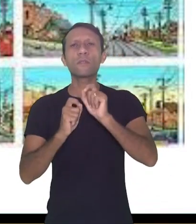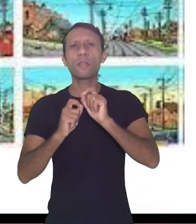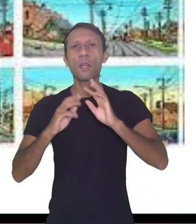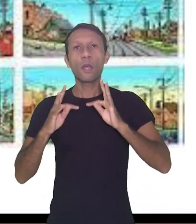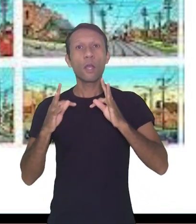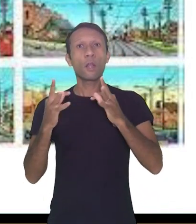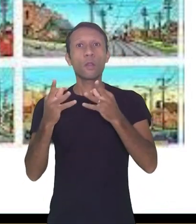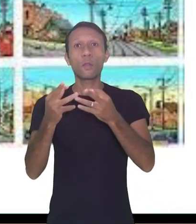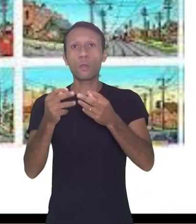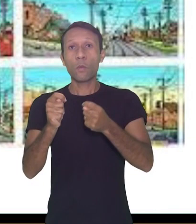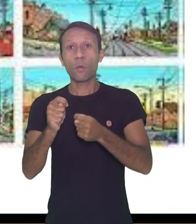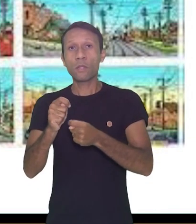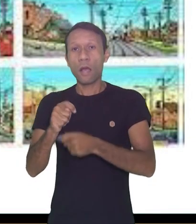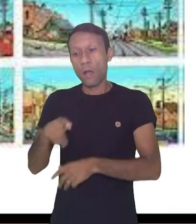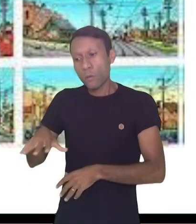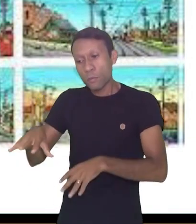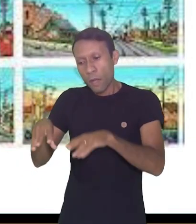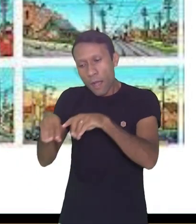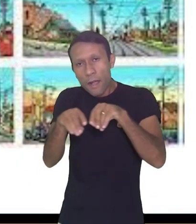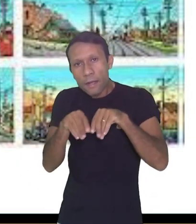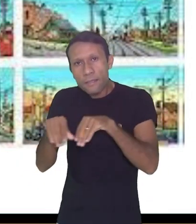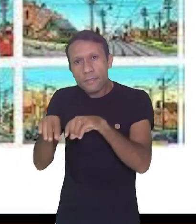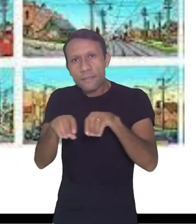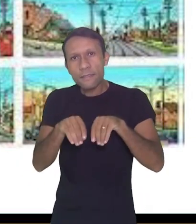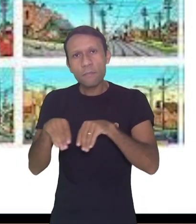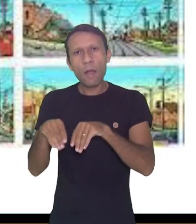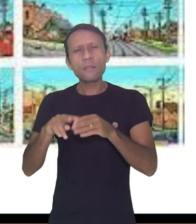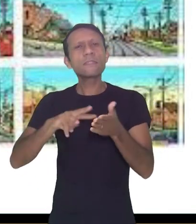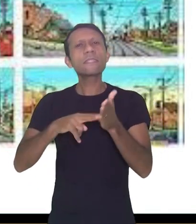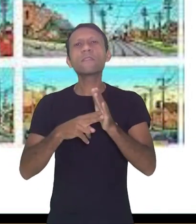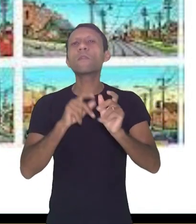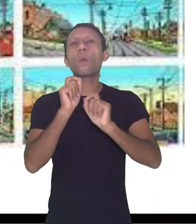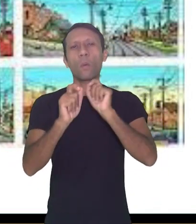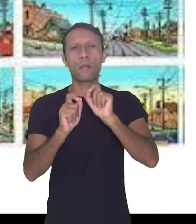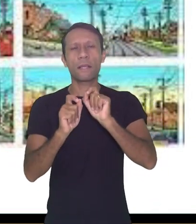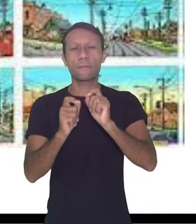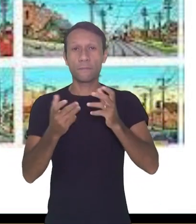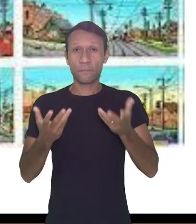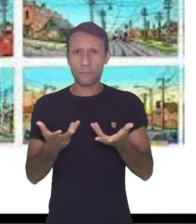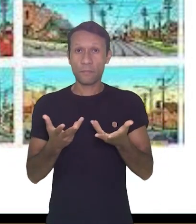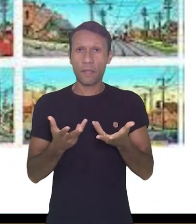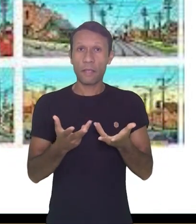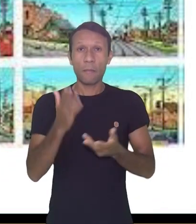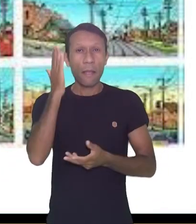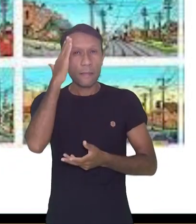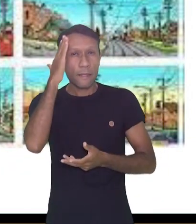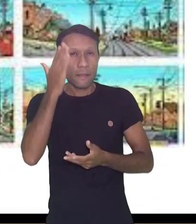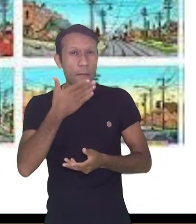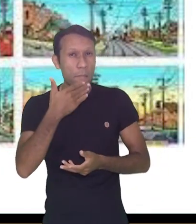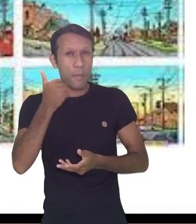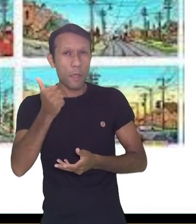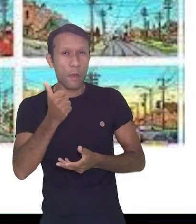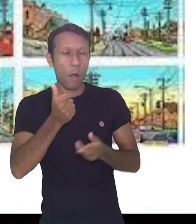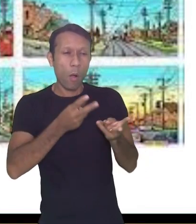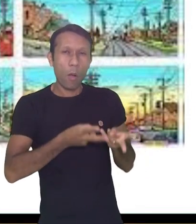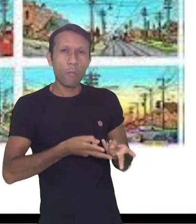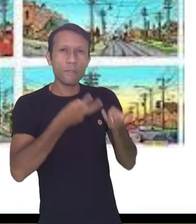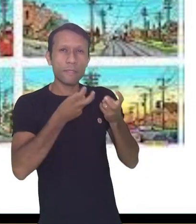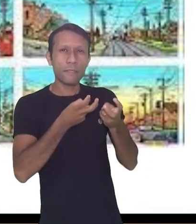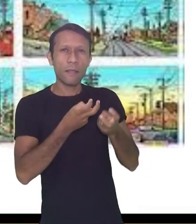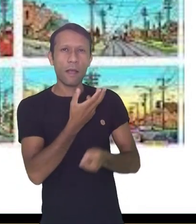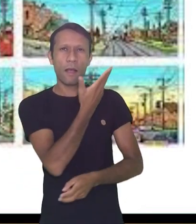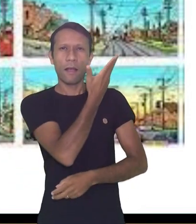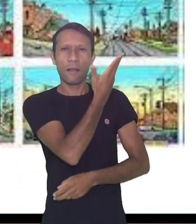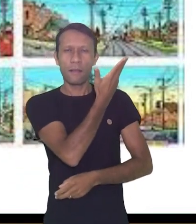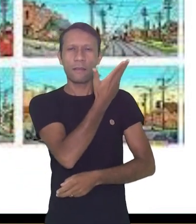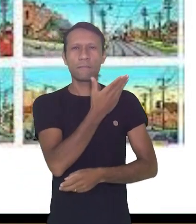superfície terrestre. Para compreender melhor esse conceito, observe atentamente a nossa